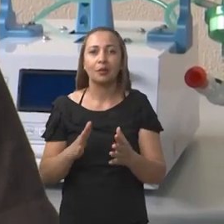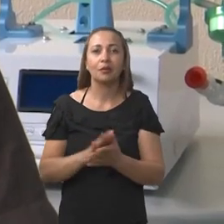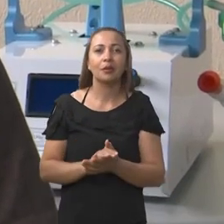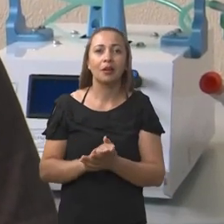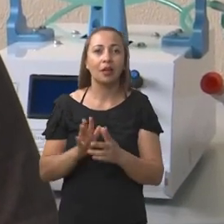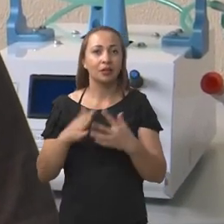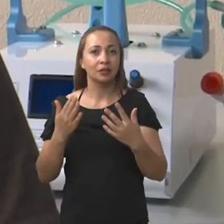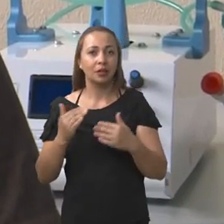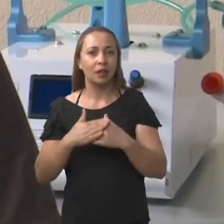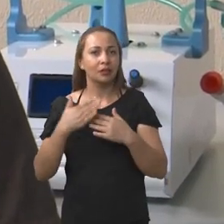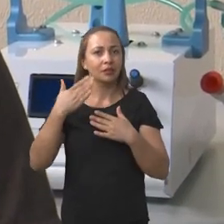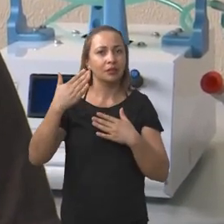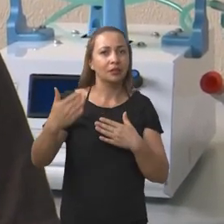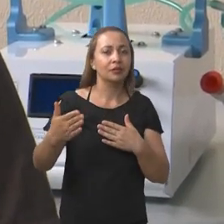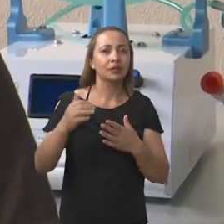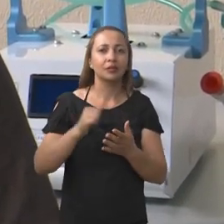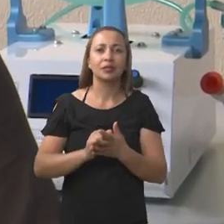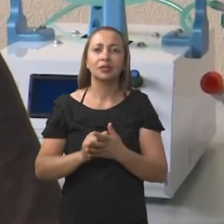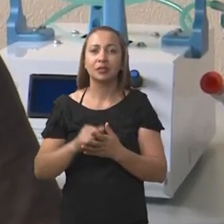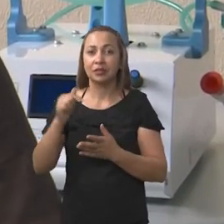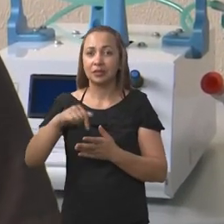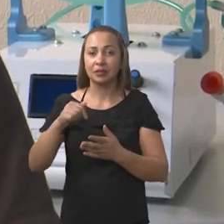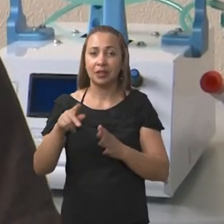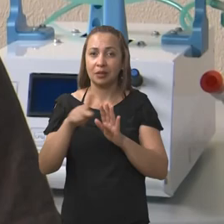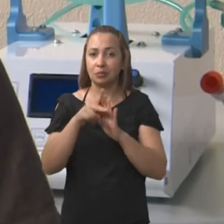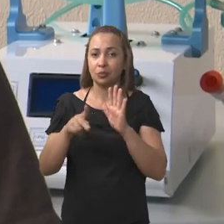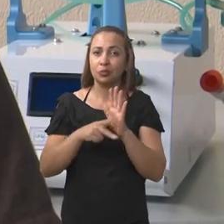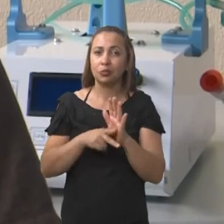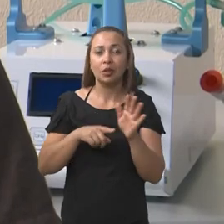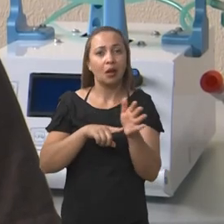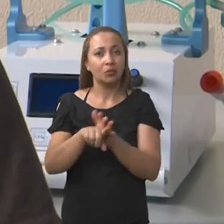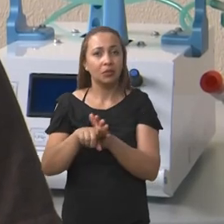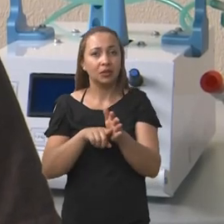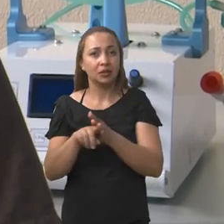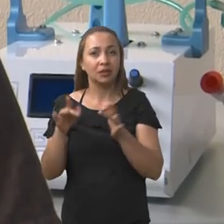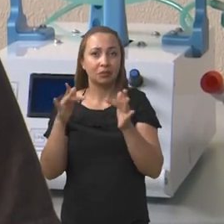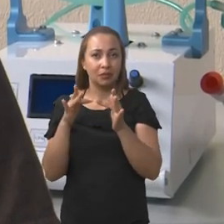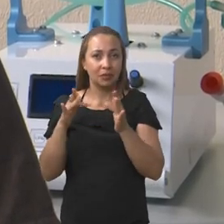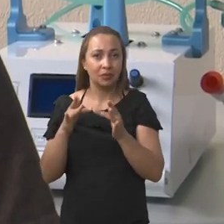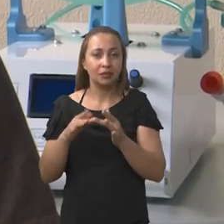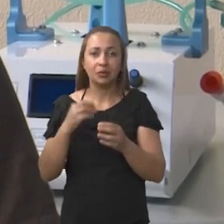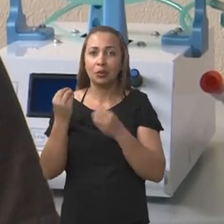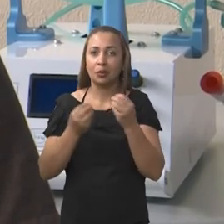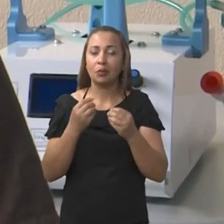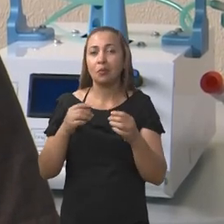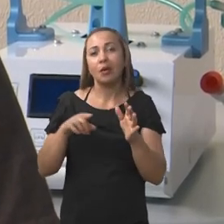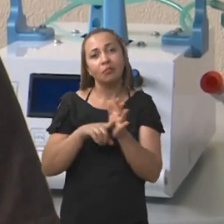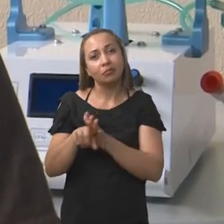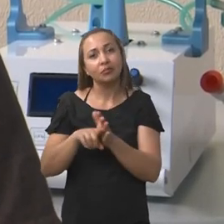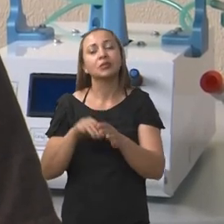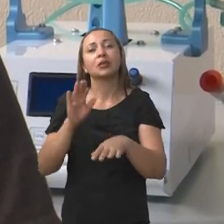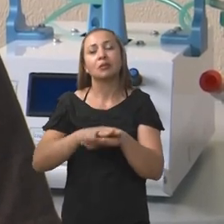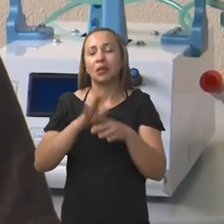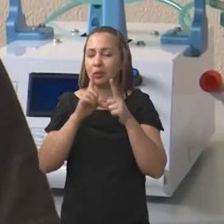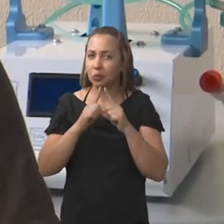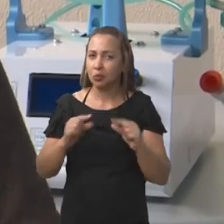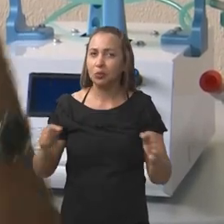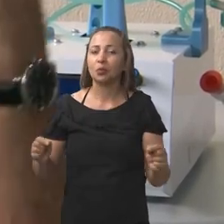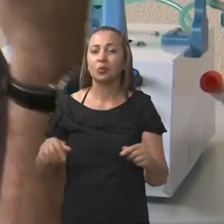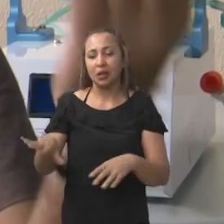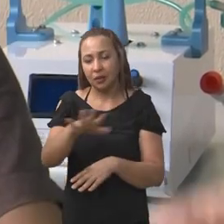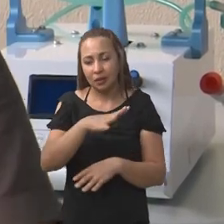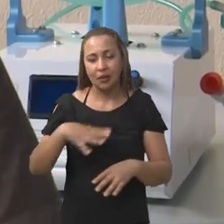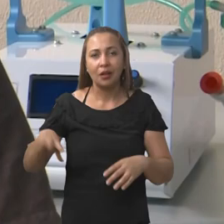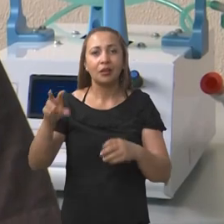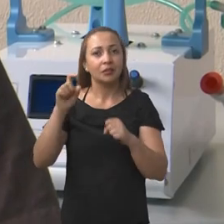tanto através desse tipo de projeto que seria pesquisa aplicada como a pesquisa mais pura. A área